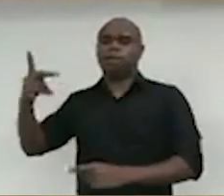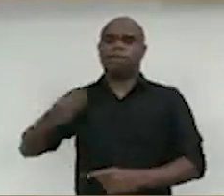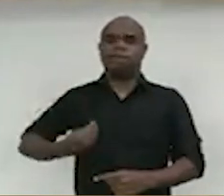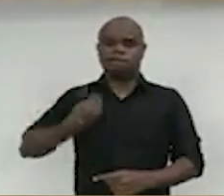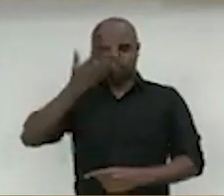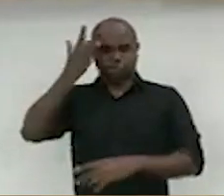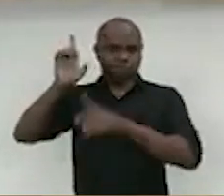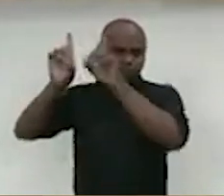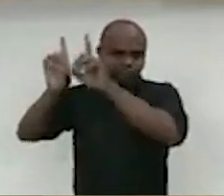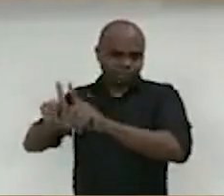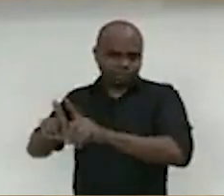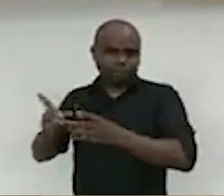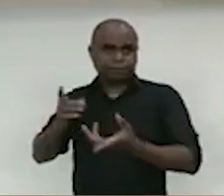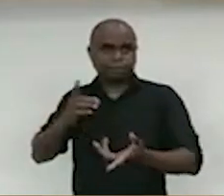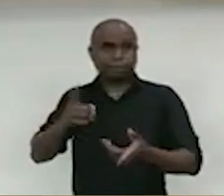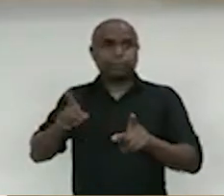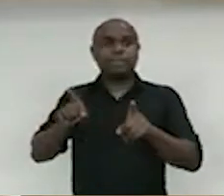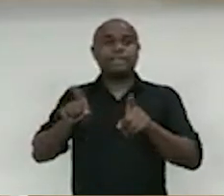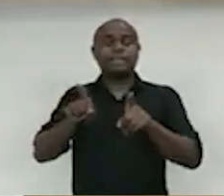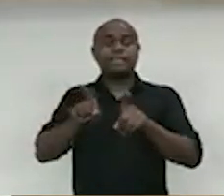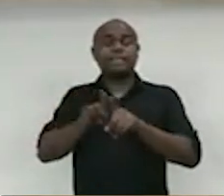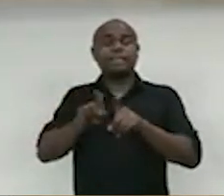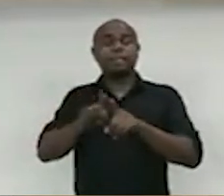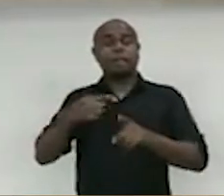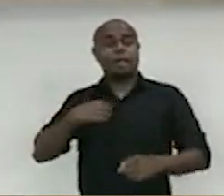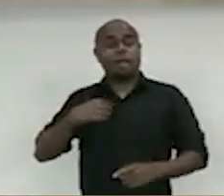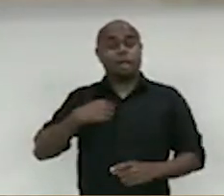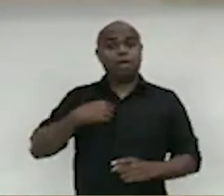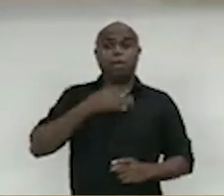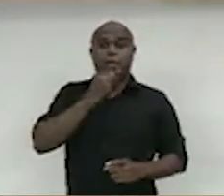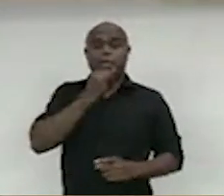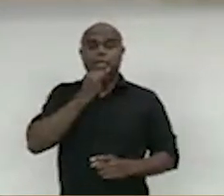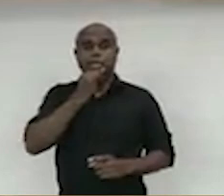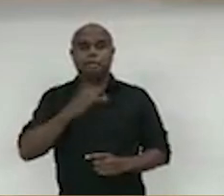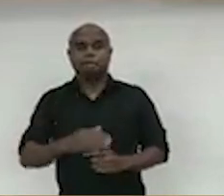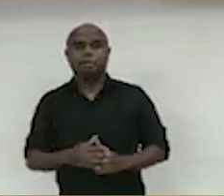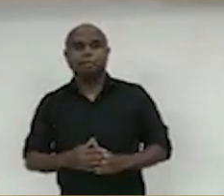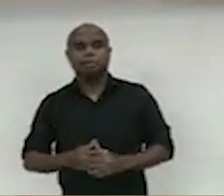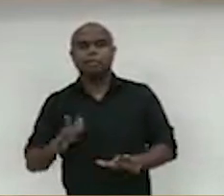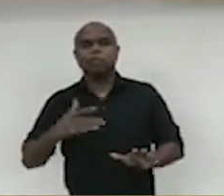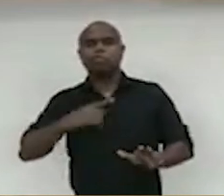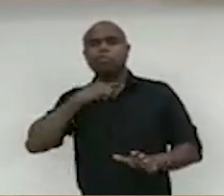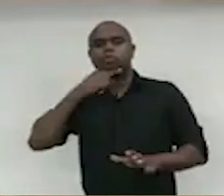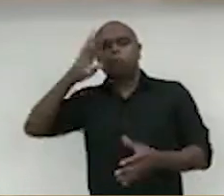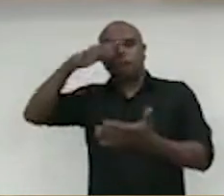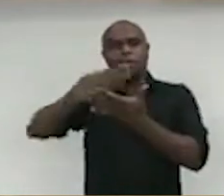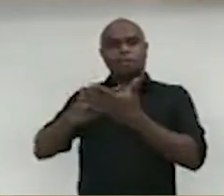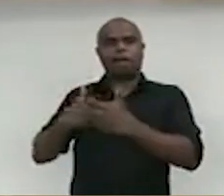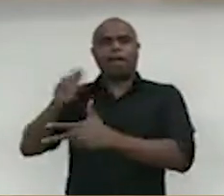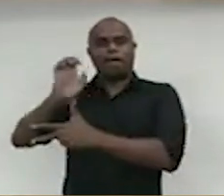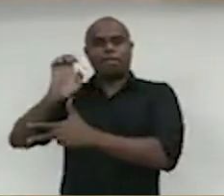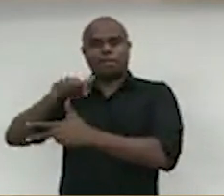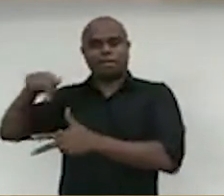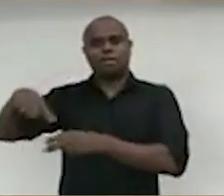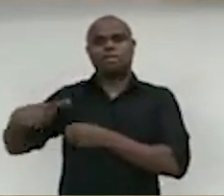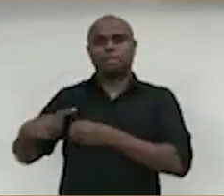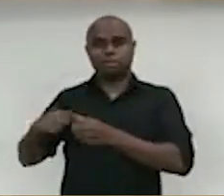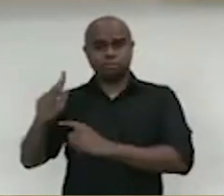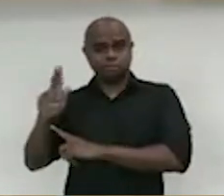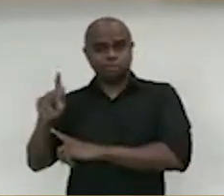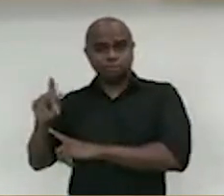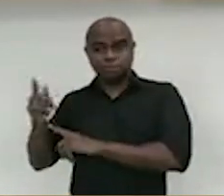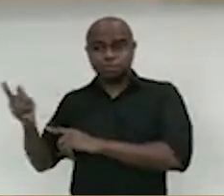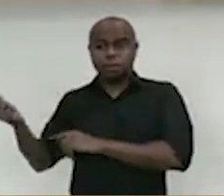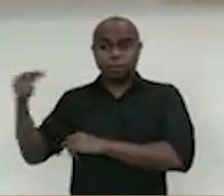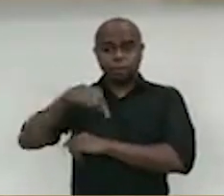Eu também não posso acreditar que o Executivo Municipal tenha enviado esse